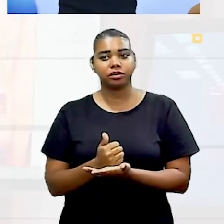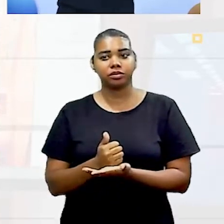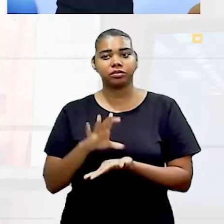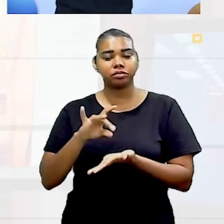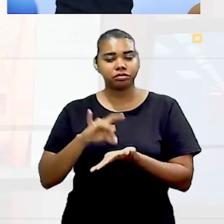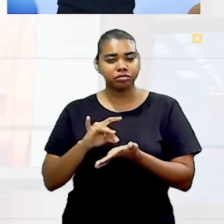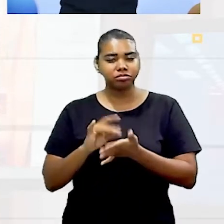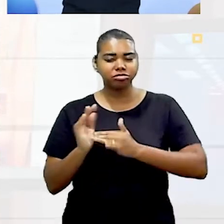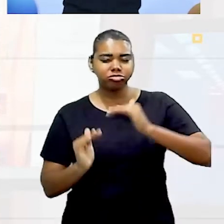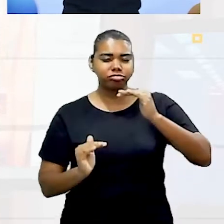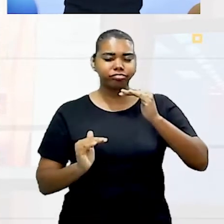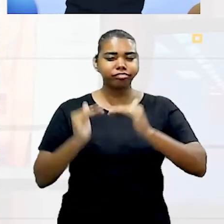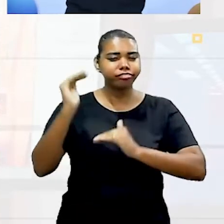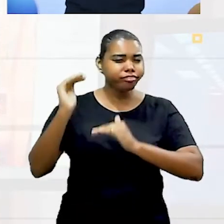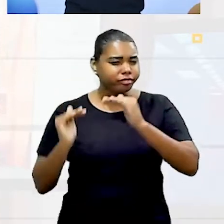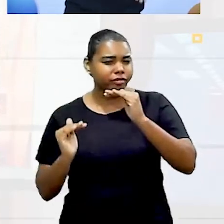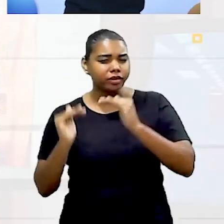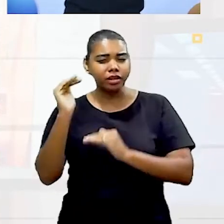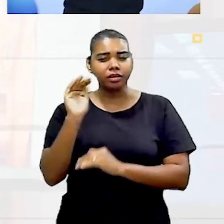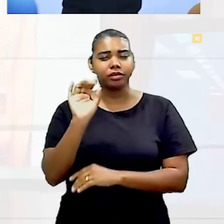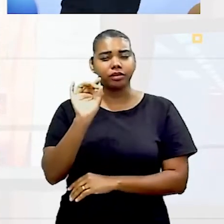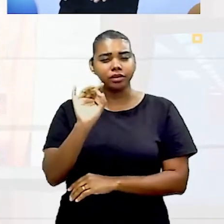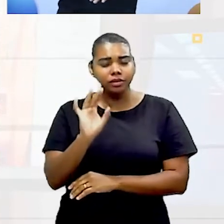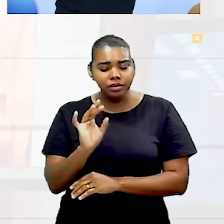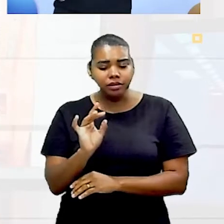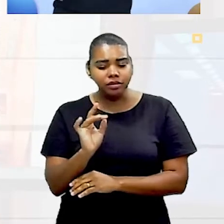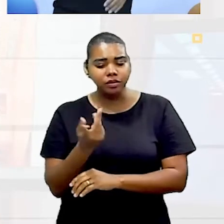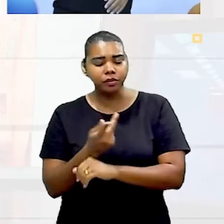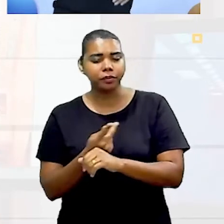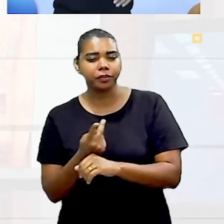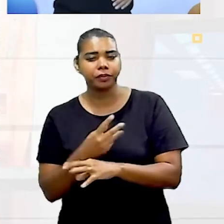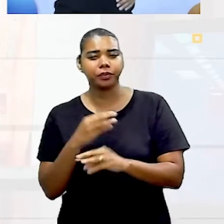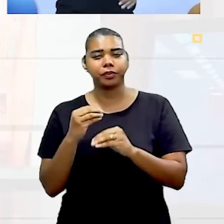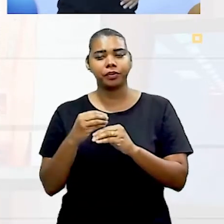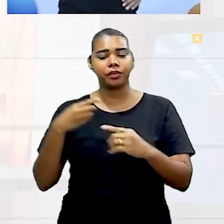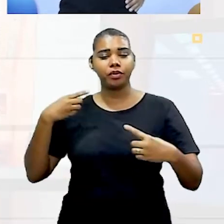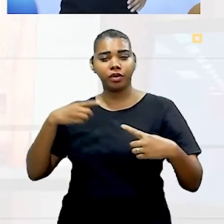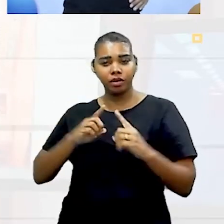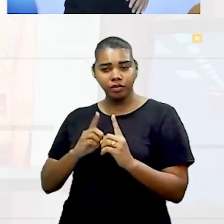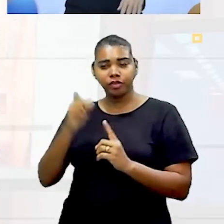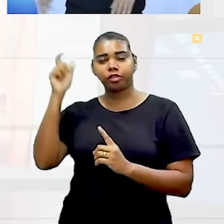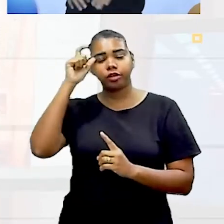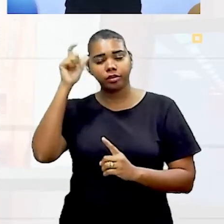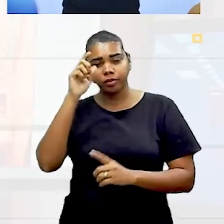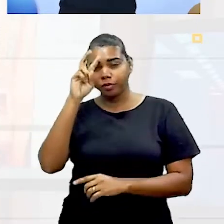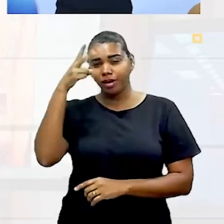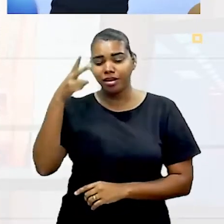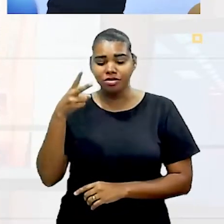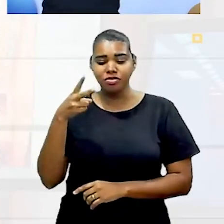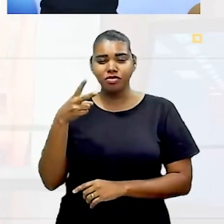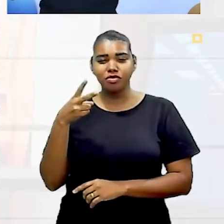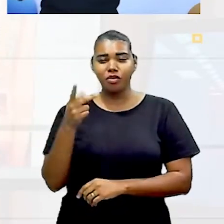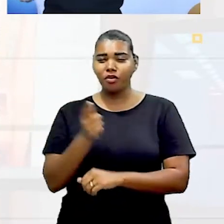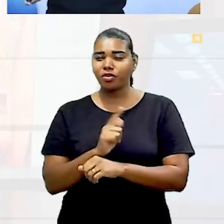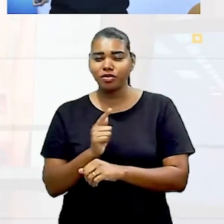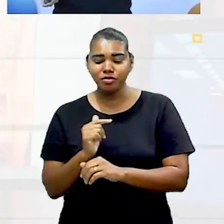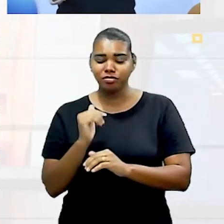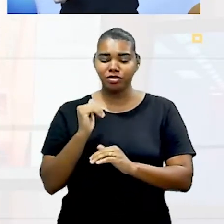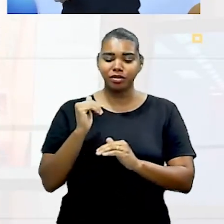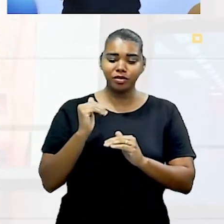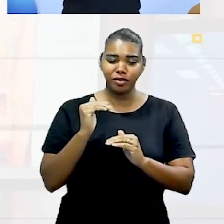oscilaçõezinhas. O momento que você vai estar só catando o item, o momento que você está enfrentando em inimigo mais forte, ou até um chefão de uma fase.